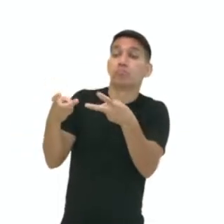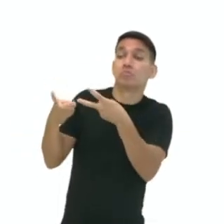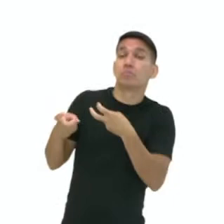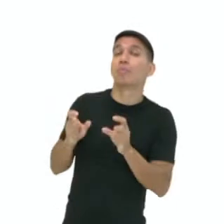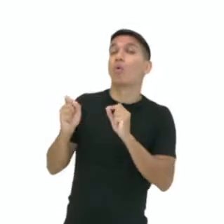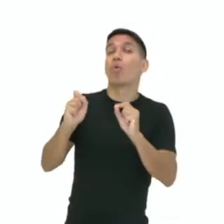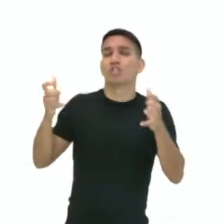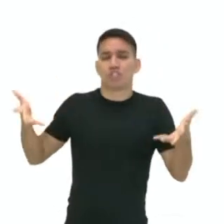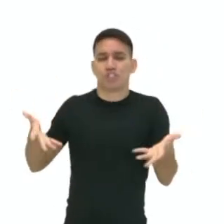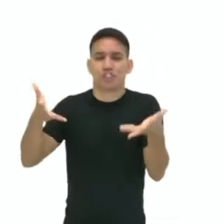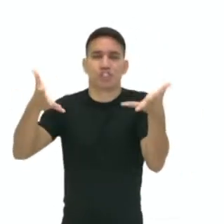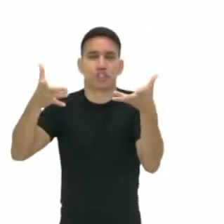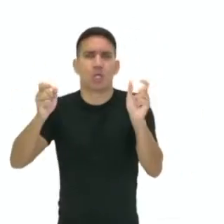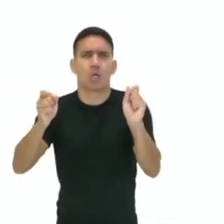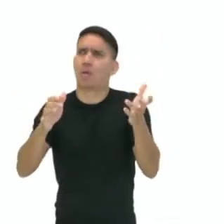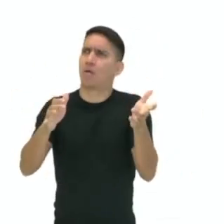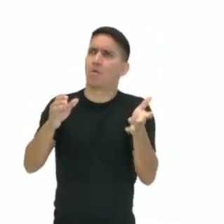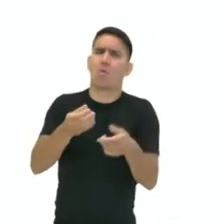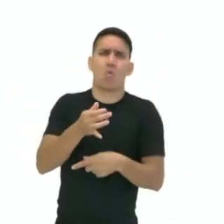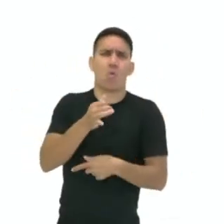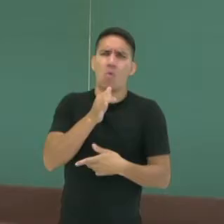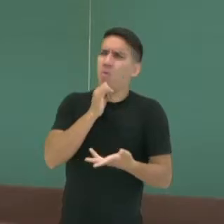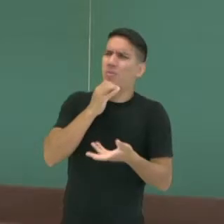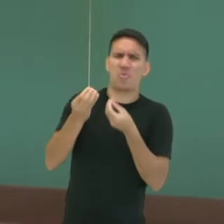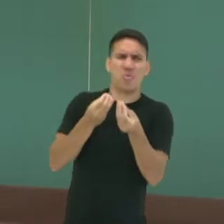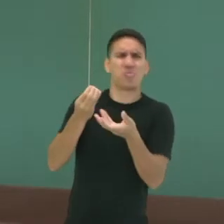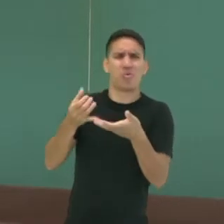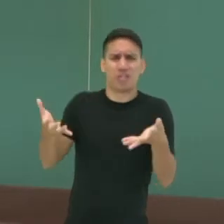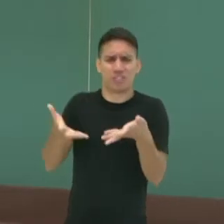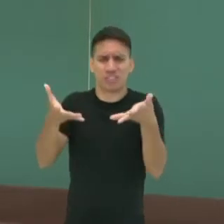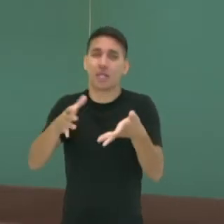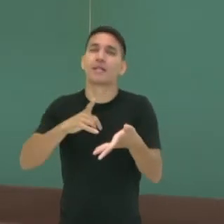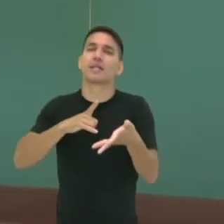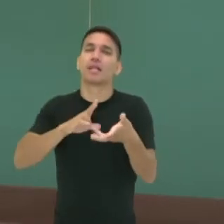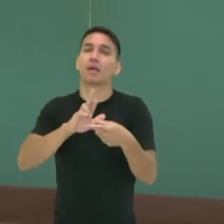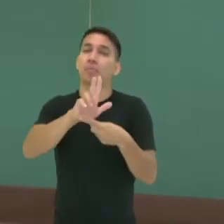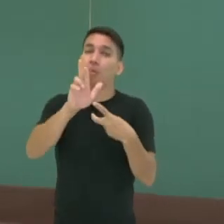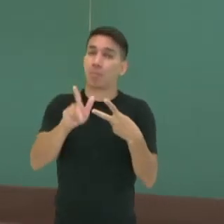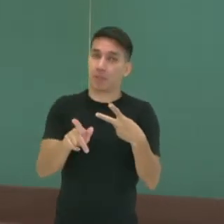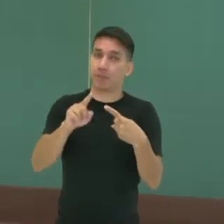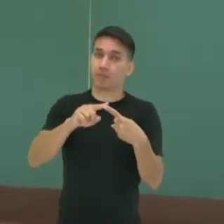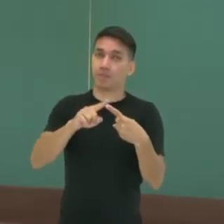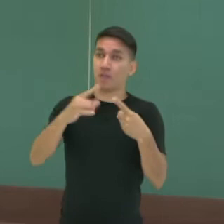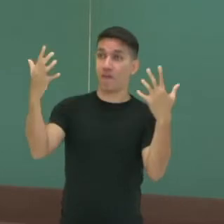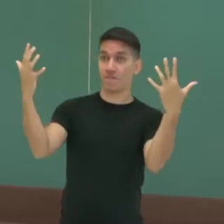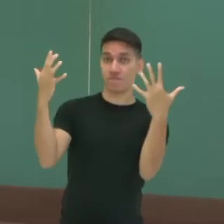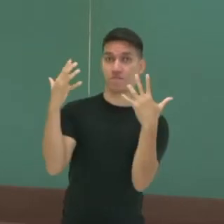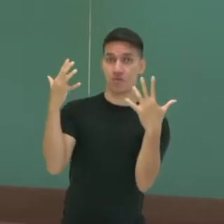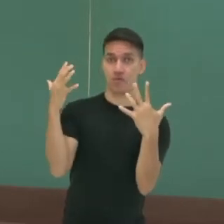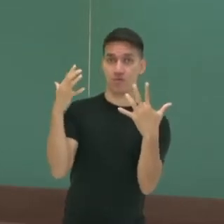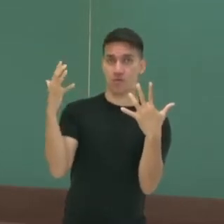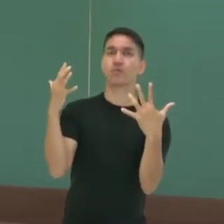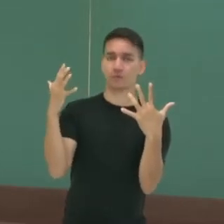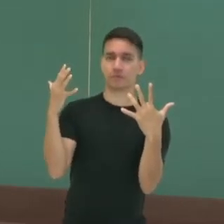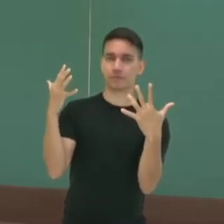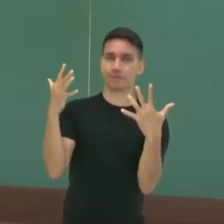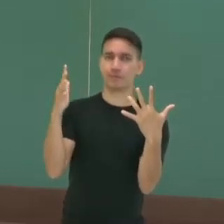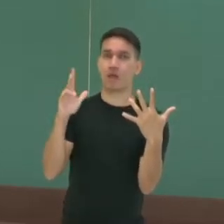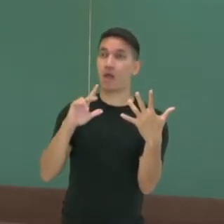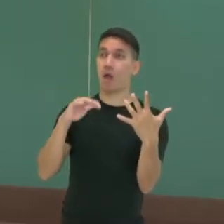estímulos. Como assim estímulos? E tem dois tipos de estímulos. Os estímulos externos,